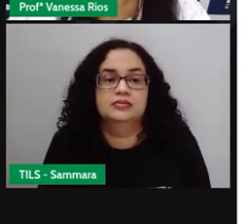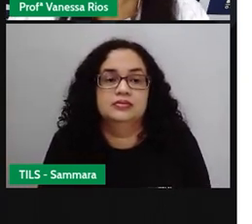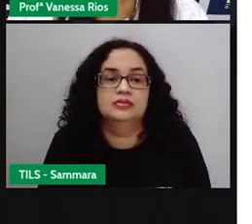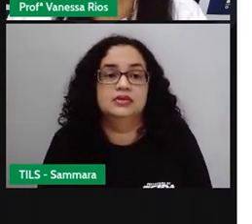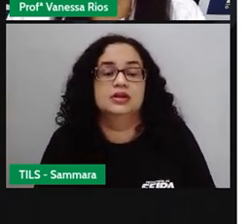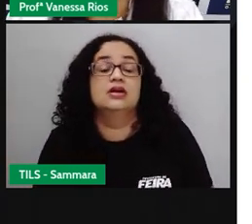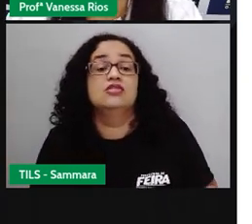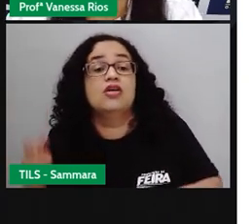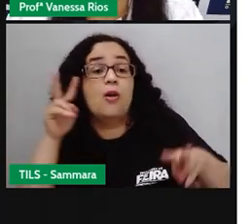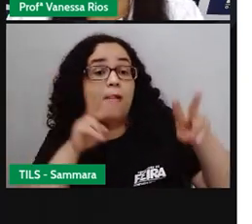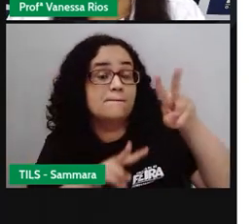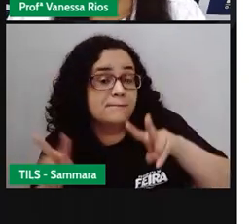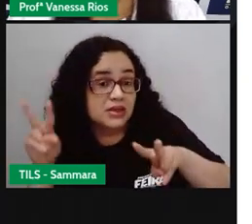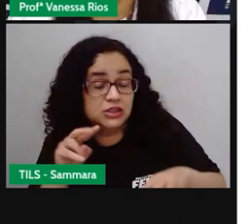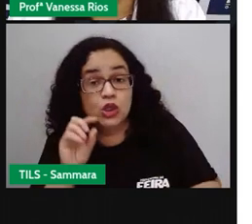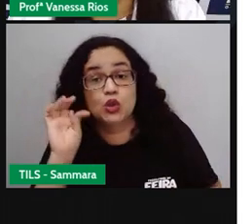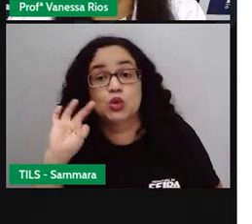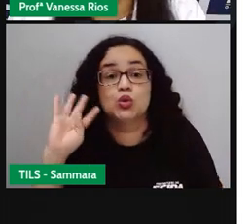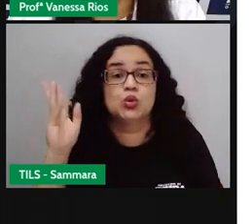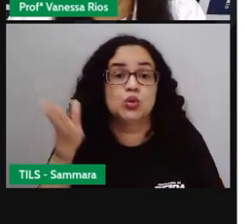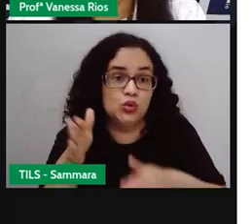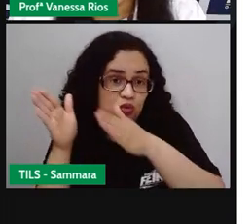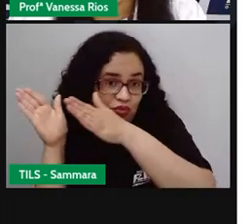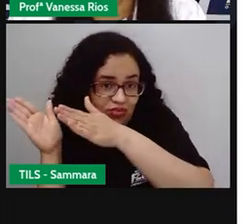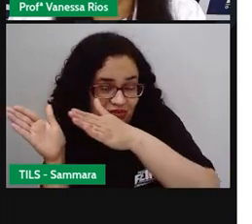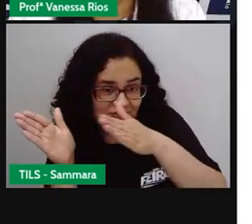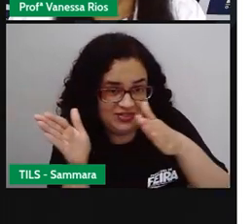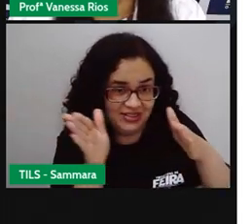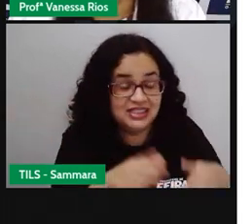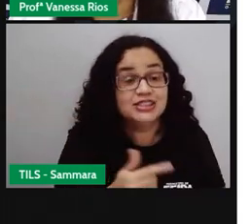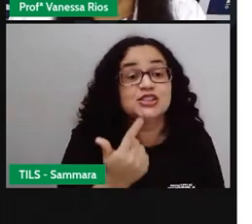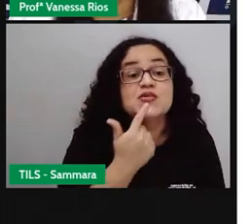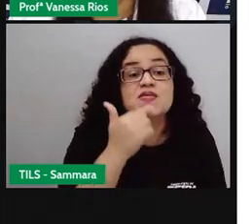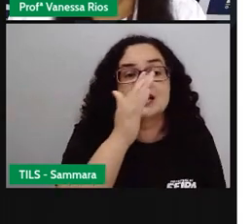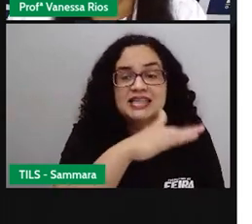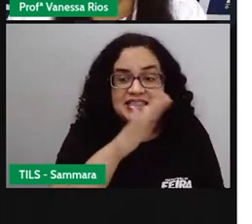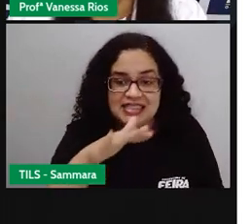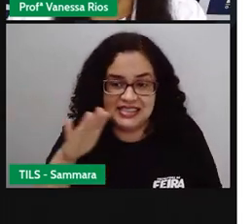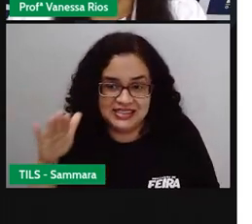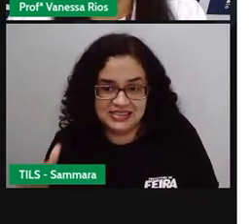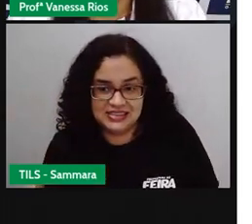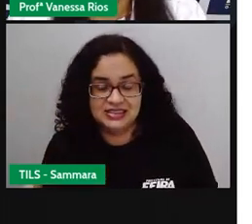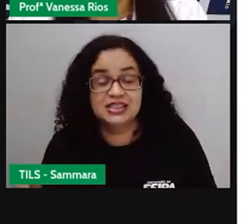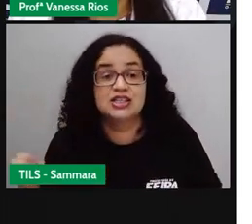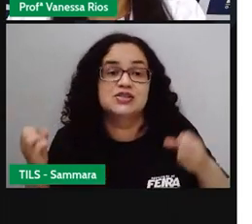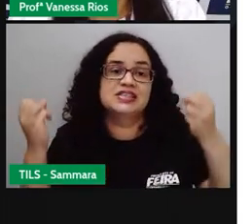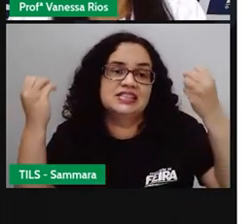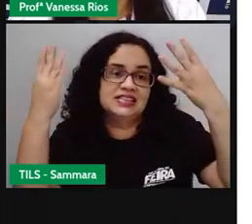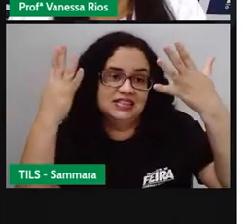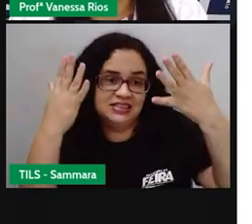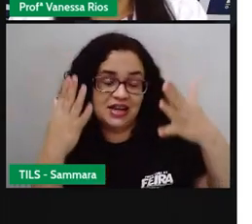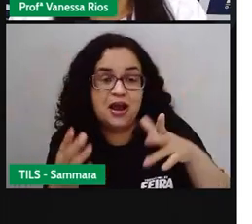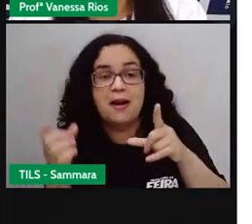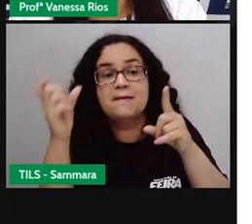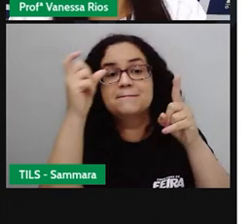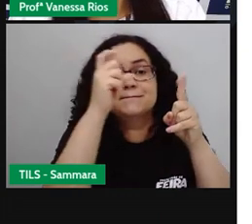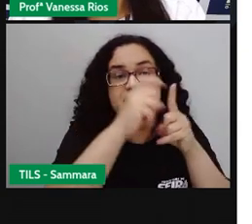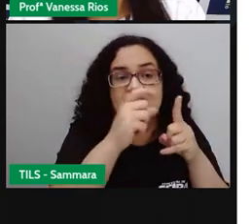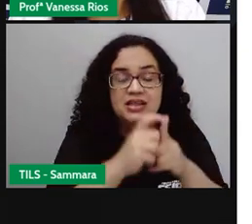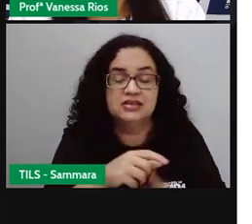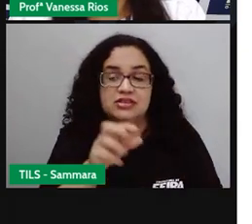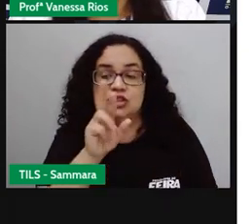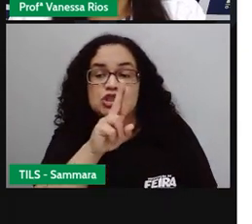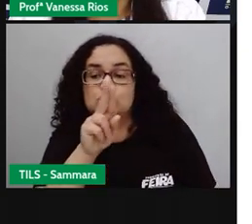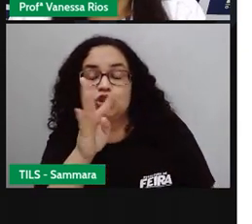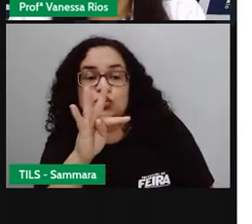Então, a gente observa aí toda a travessura, né? De uma criança contada aí através das palavras de Ruth